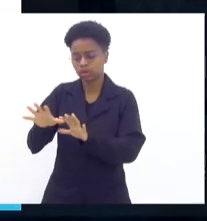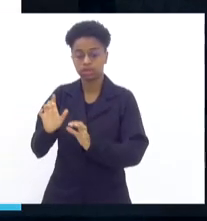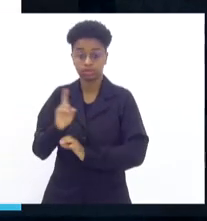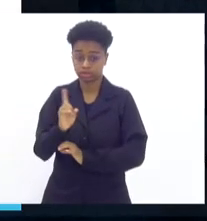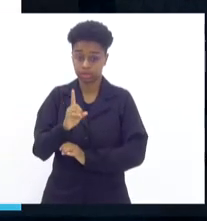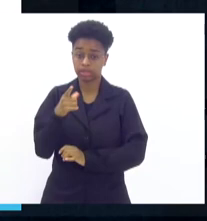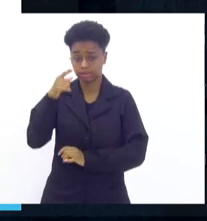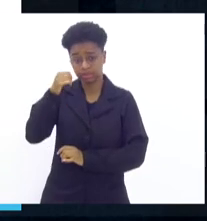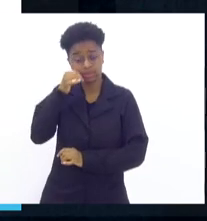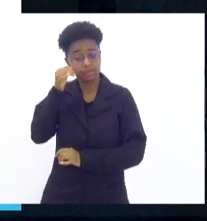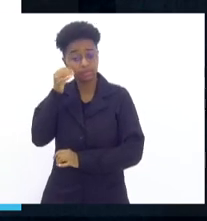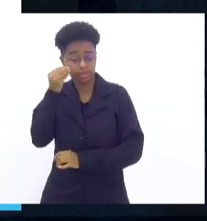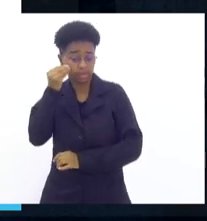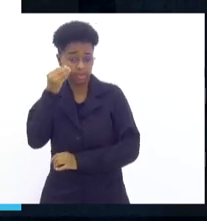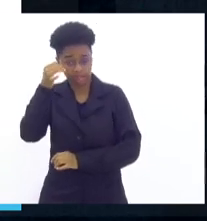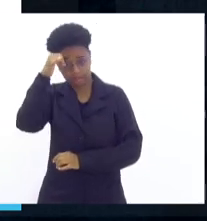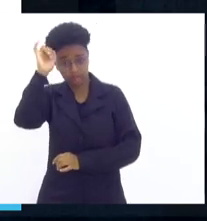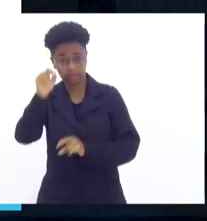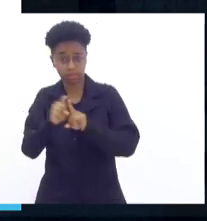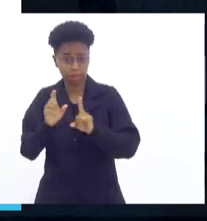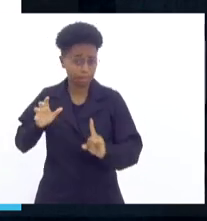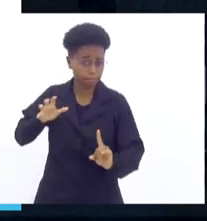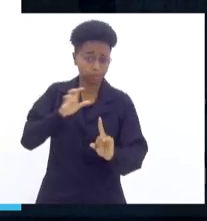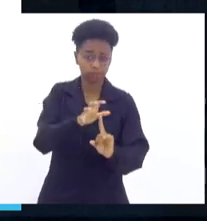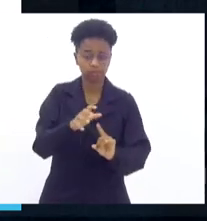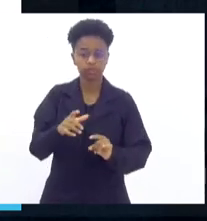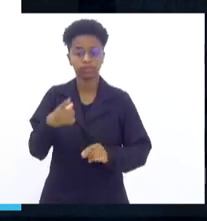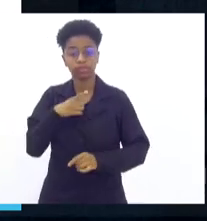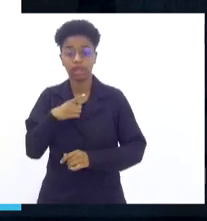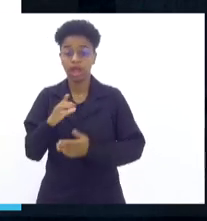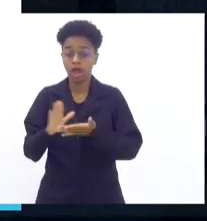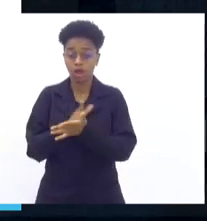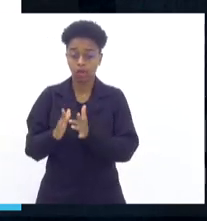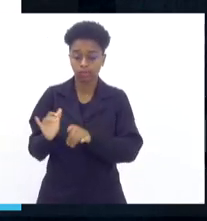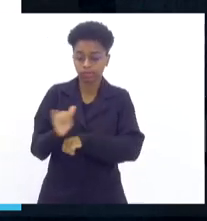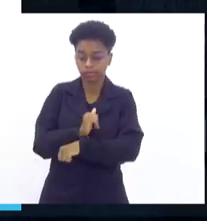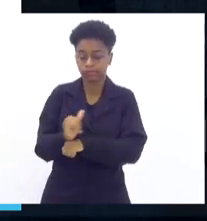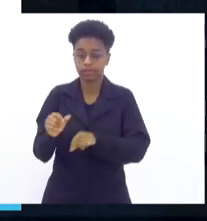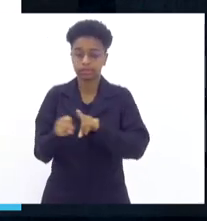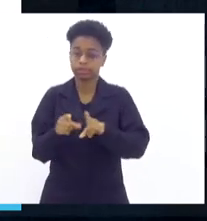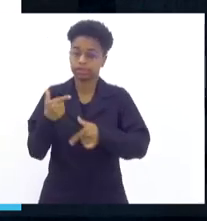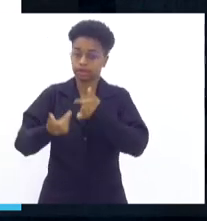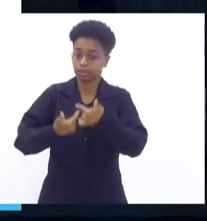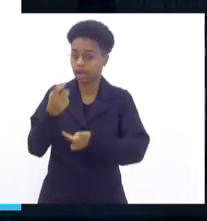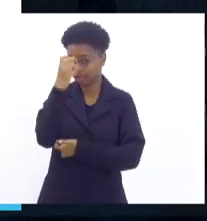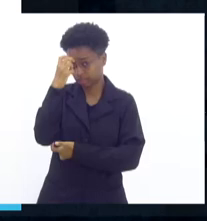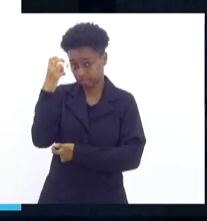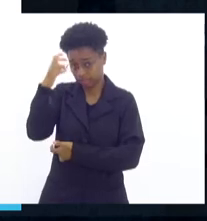preventivo, policiamento repressivo. A gente intensificou as abordagens, intensificou o trabalho de inteligência,